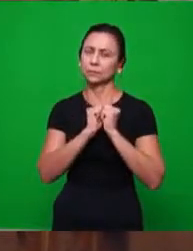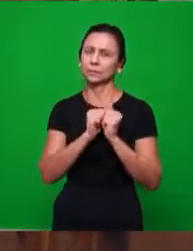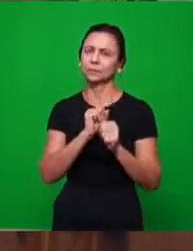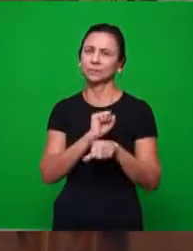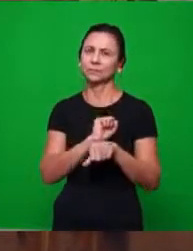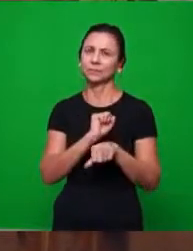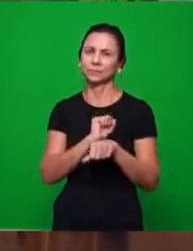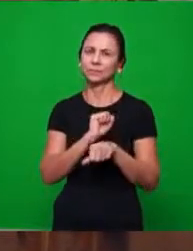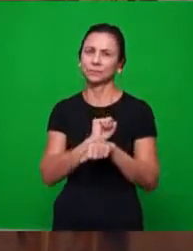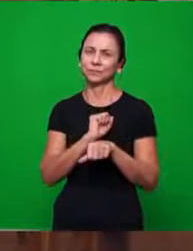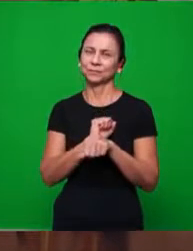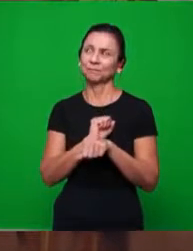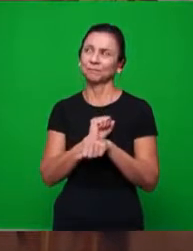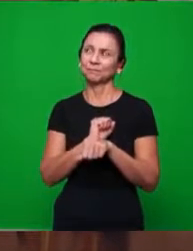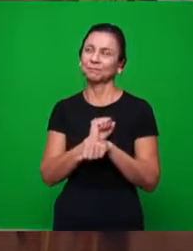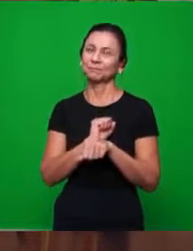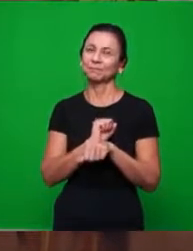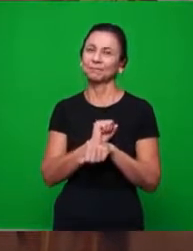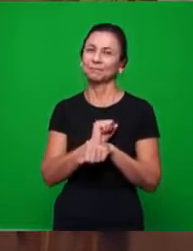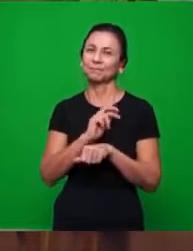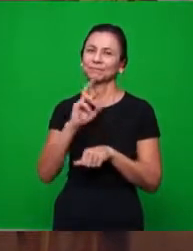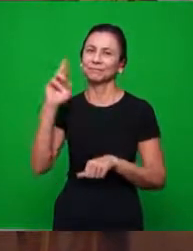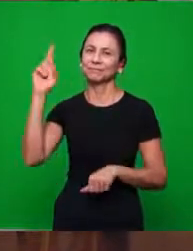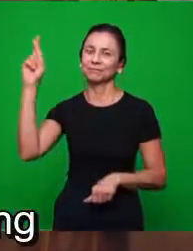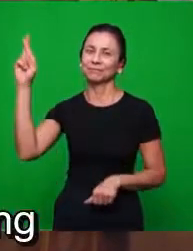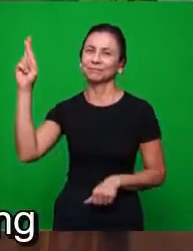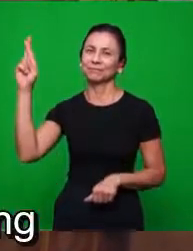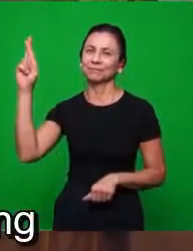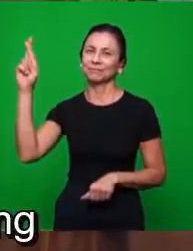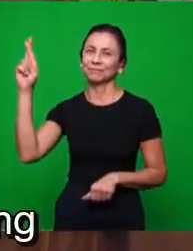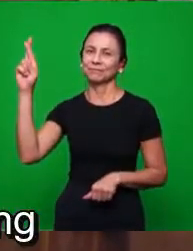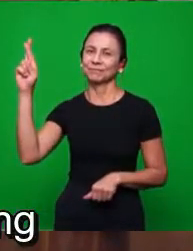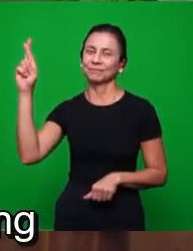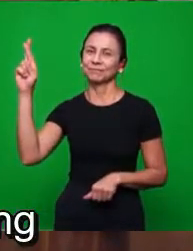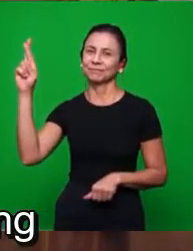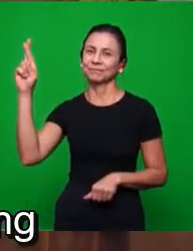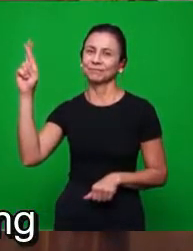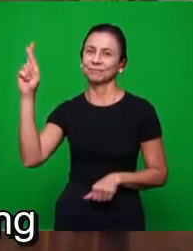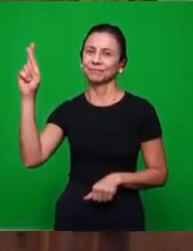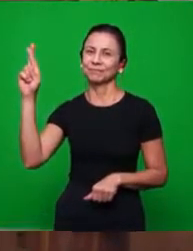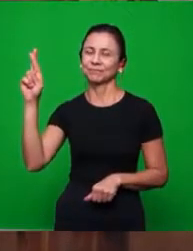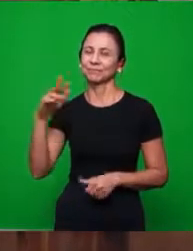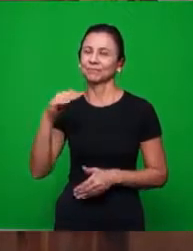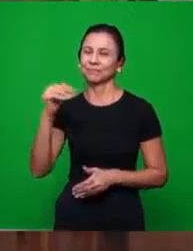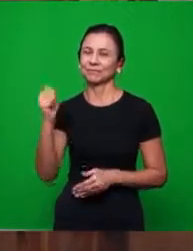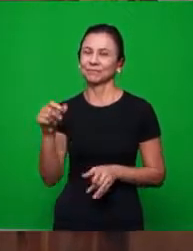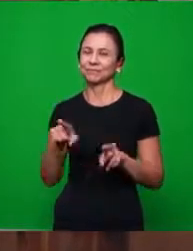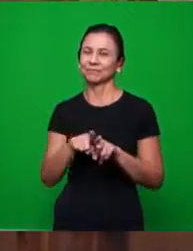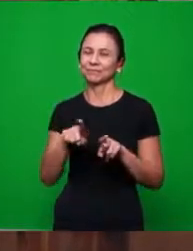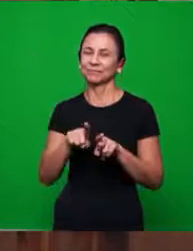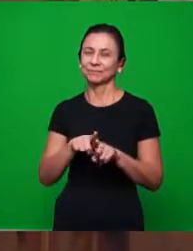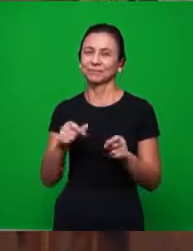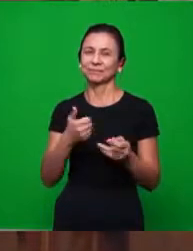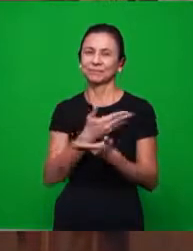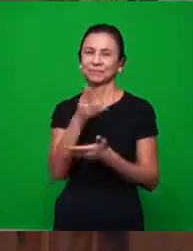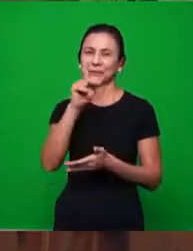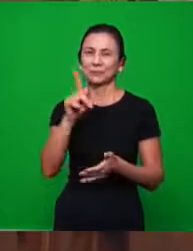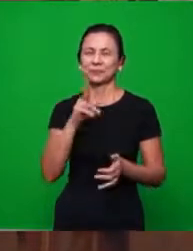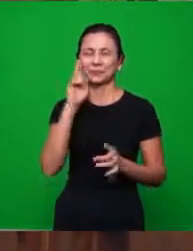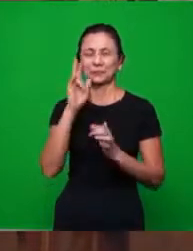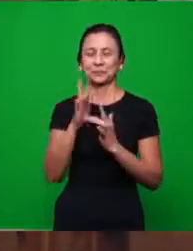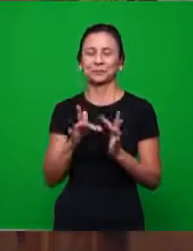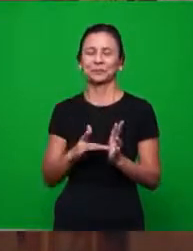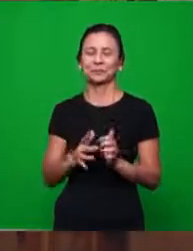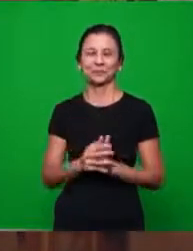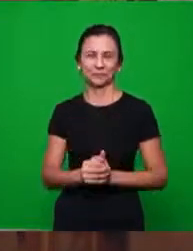aguardando o chamado que nos fará nos dará a oportunidade de um novo encontro assim a todos a paz do Senhor Jesus